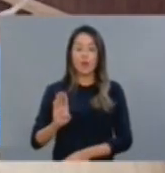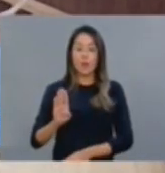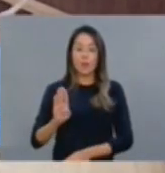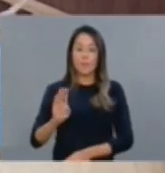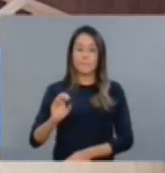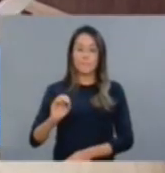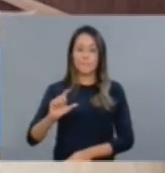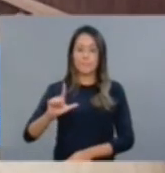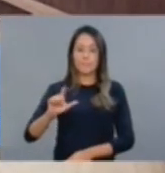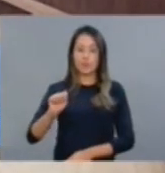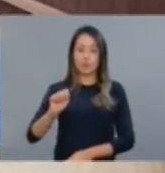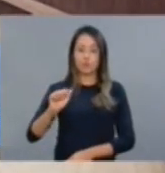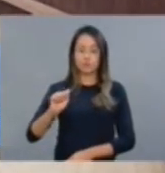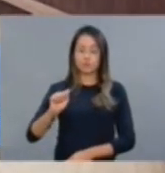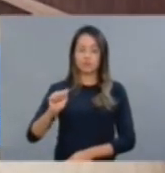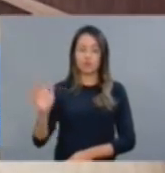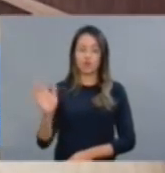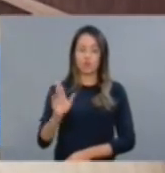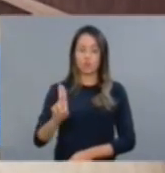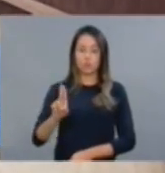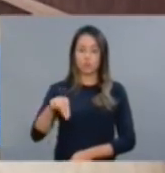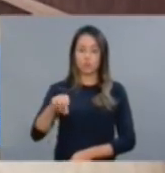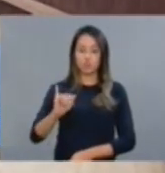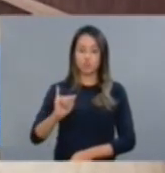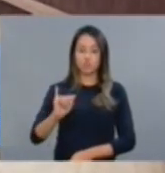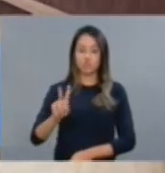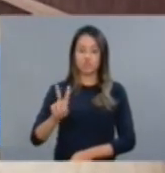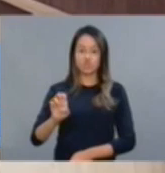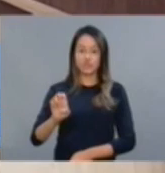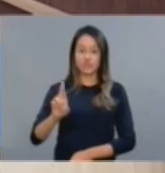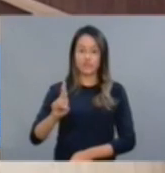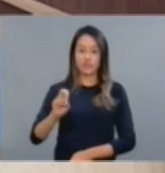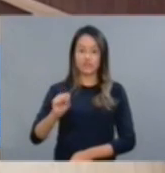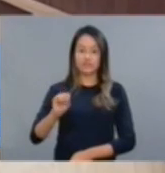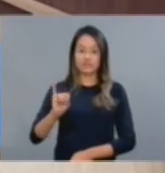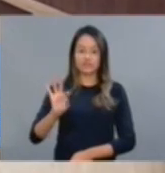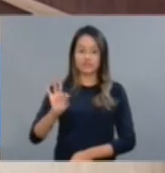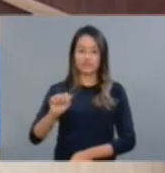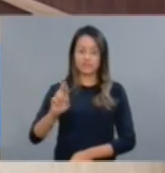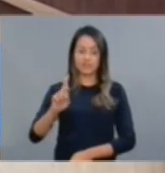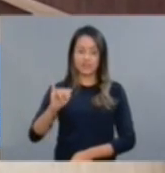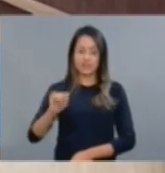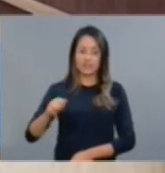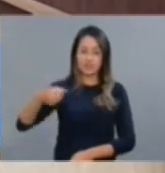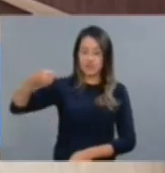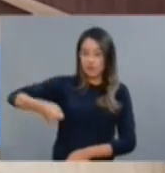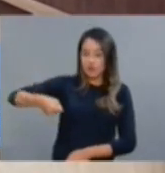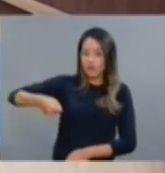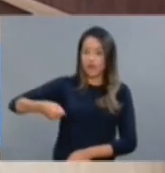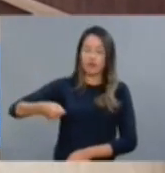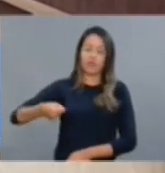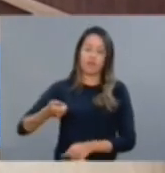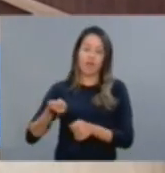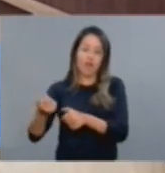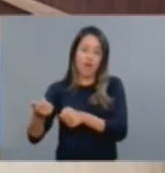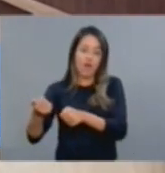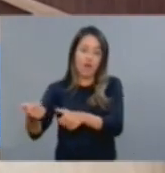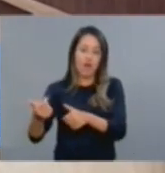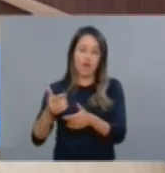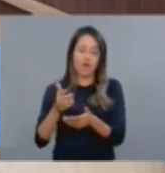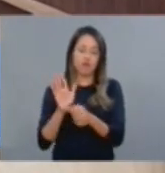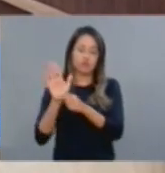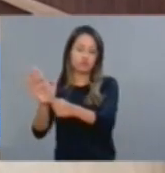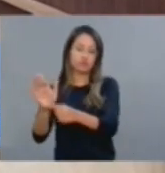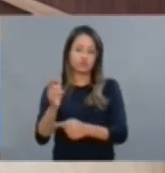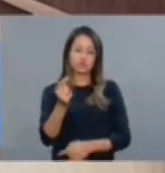Passou-se o ano todo de 2015, já estamos em 2016, e no